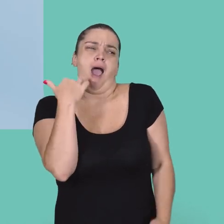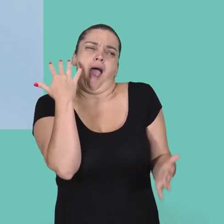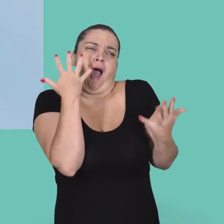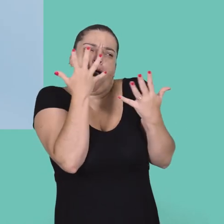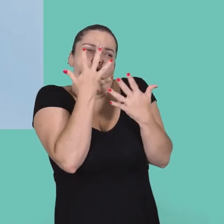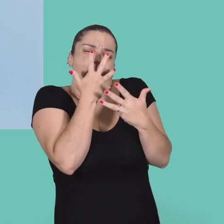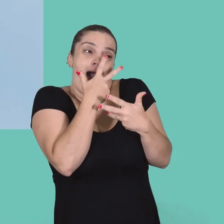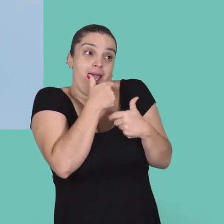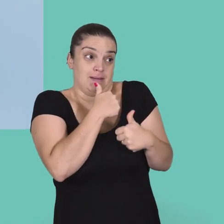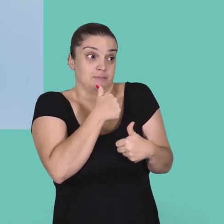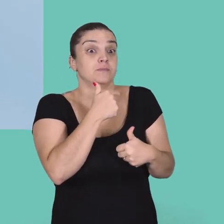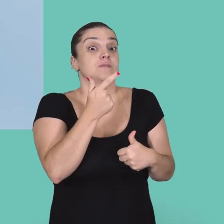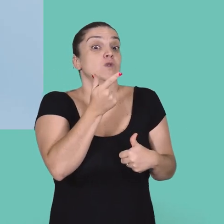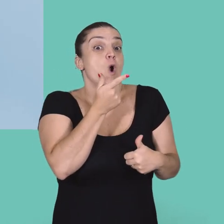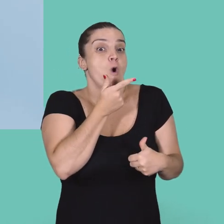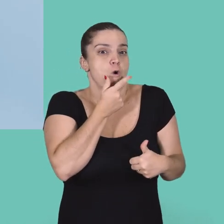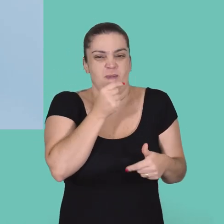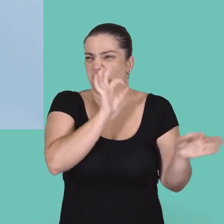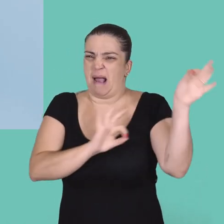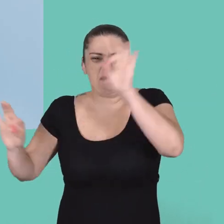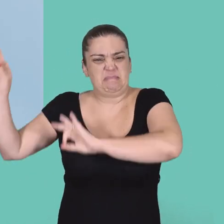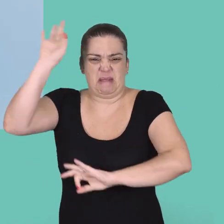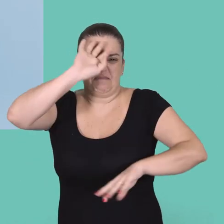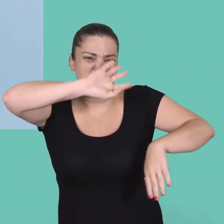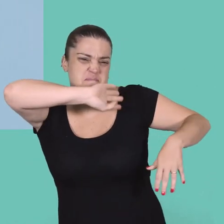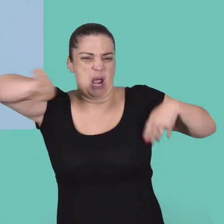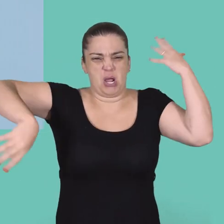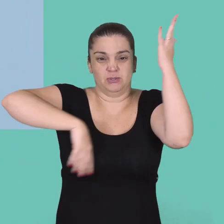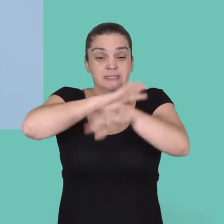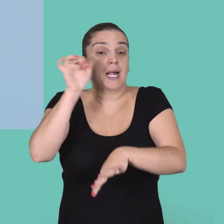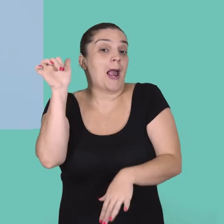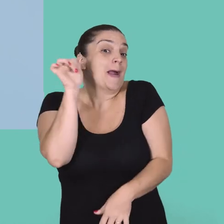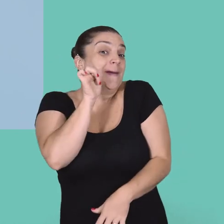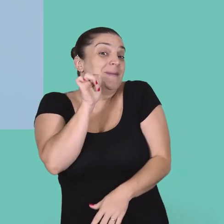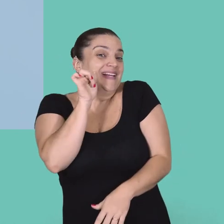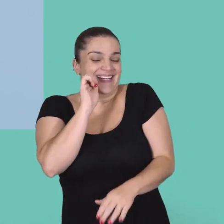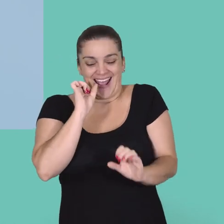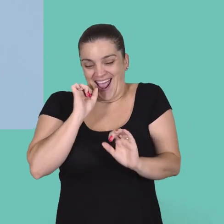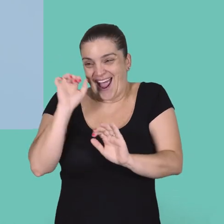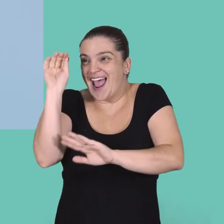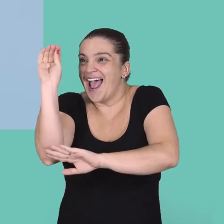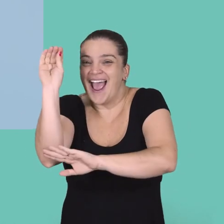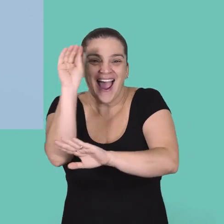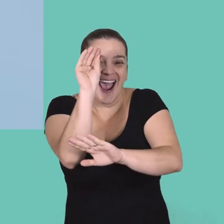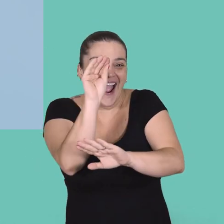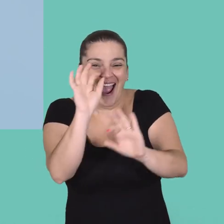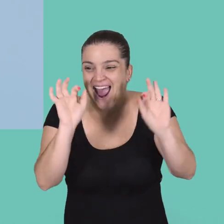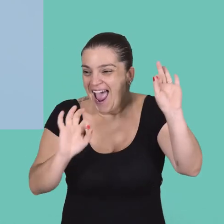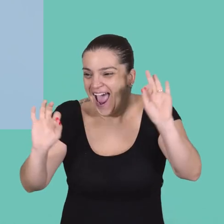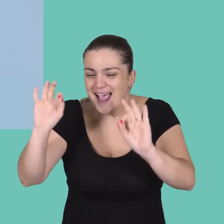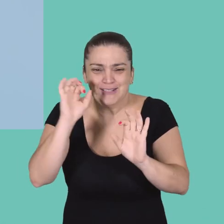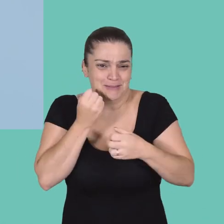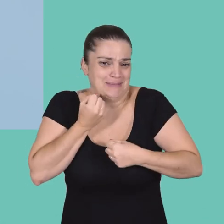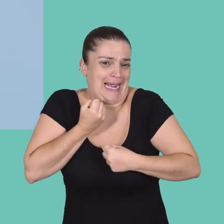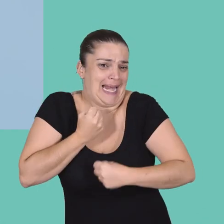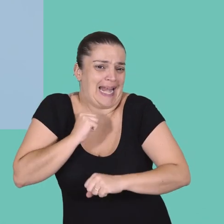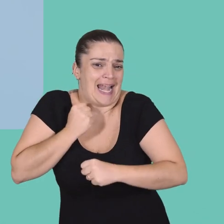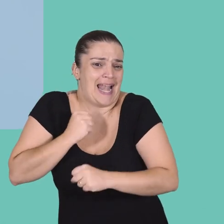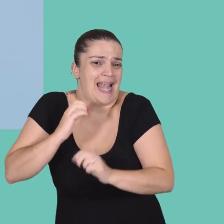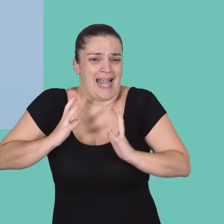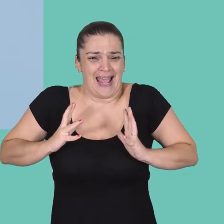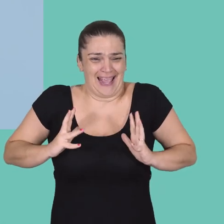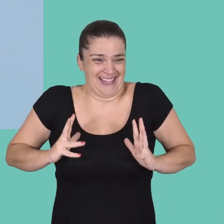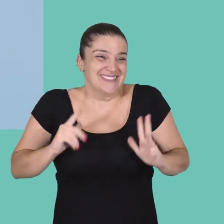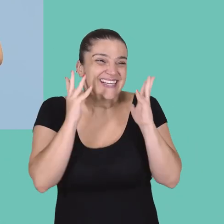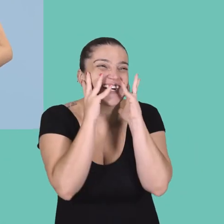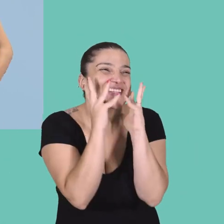lindo. O cientista vai lá e bagunça o laboratório. Aí a menina tem que limpar, arrumar e organizar todo o